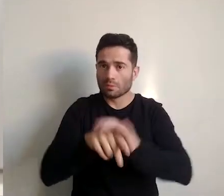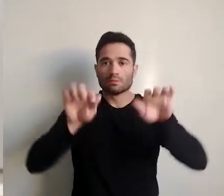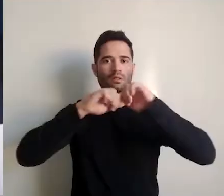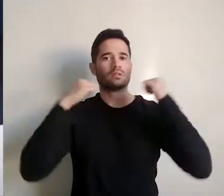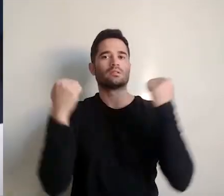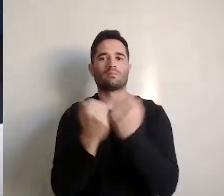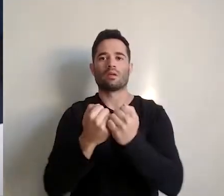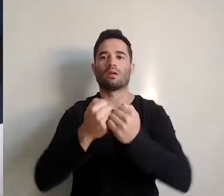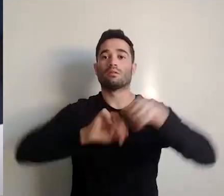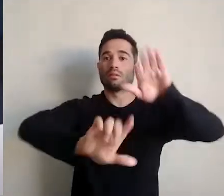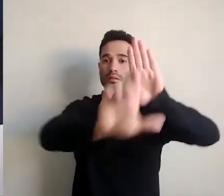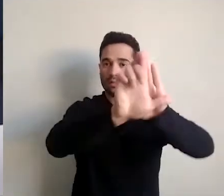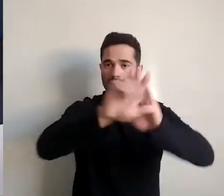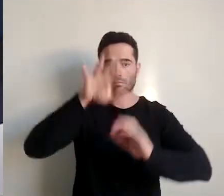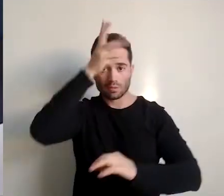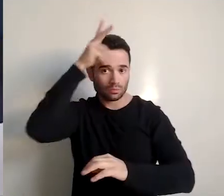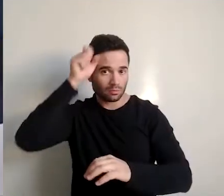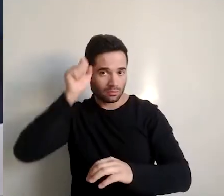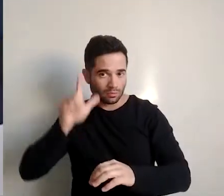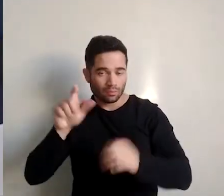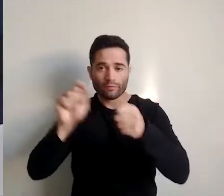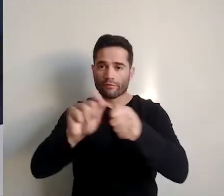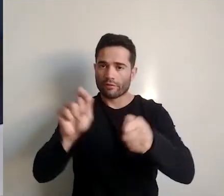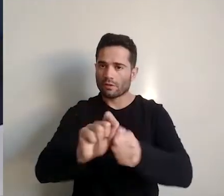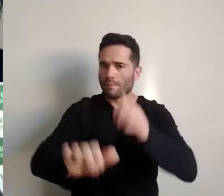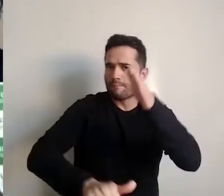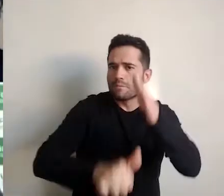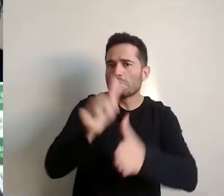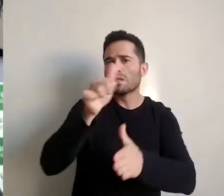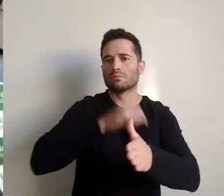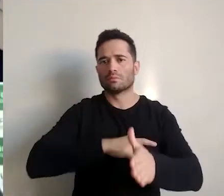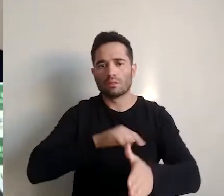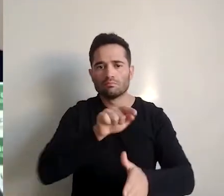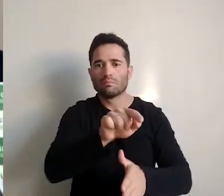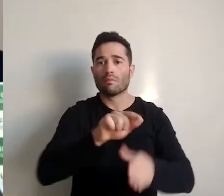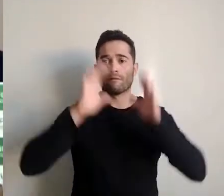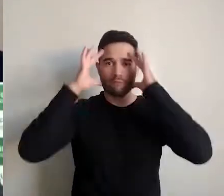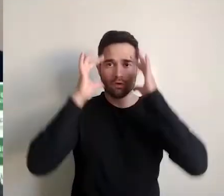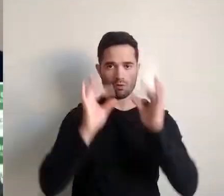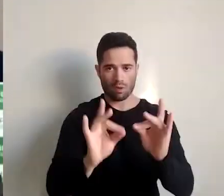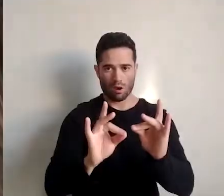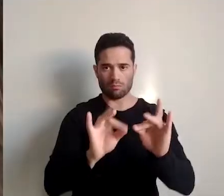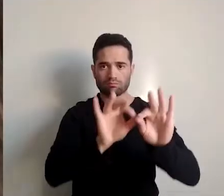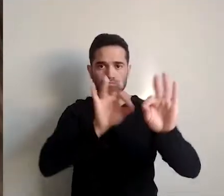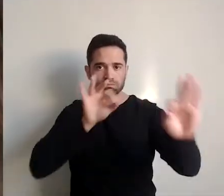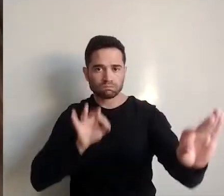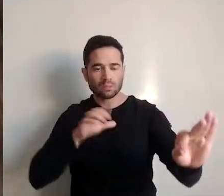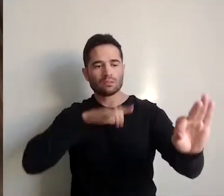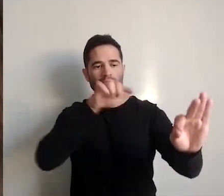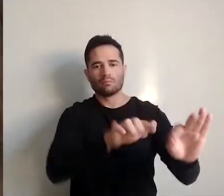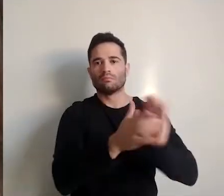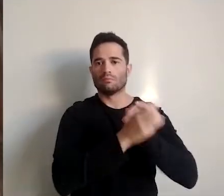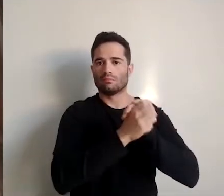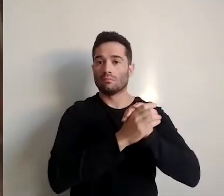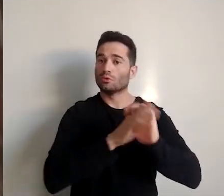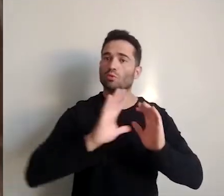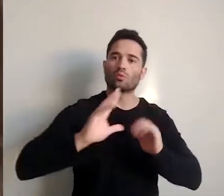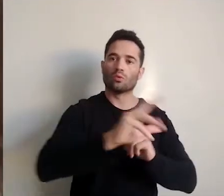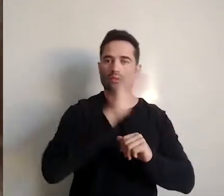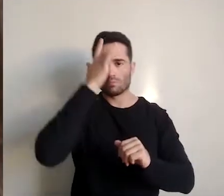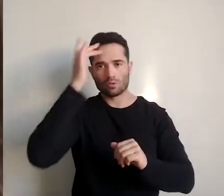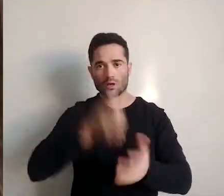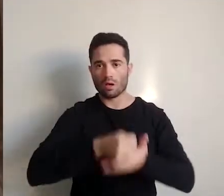de Mato Grosso do Sul realizou a sua primeira sessão solene online para homenagear aqueles que contribuem para o